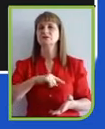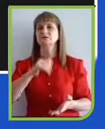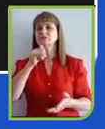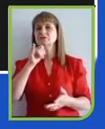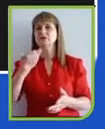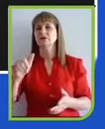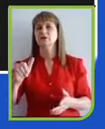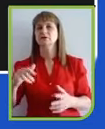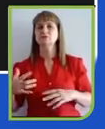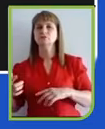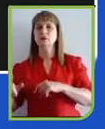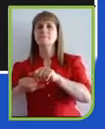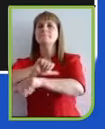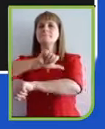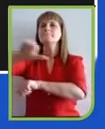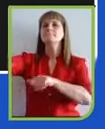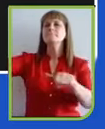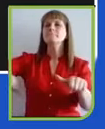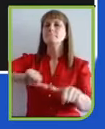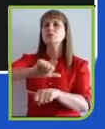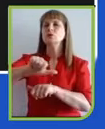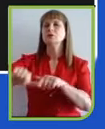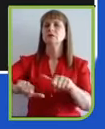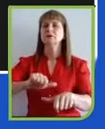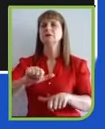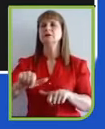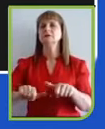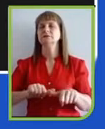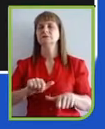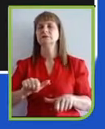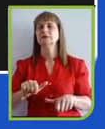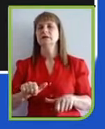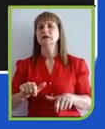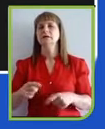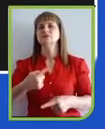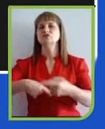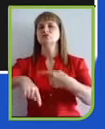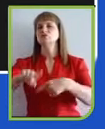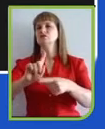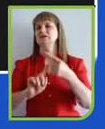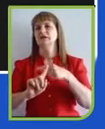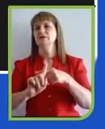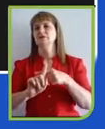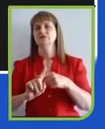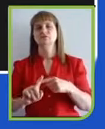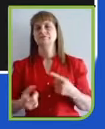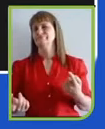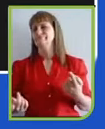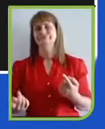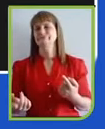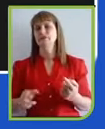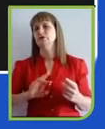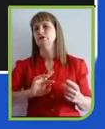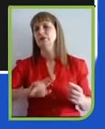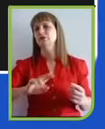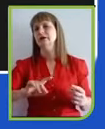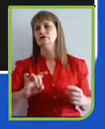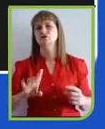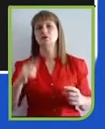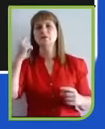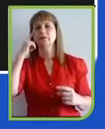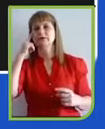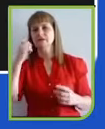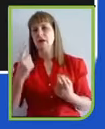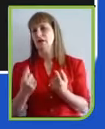noção do que é sucesso empresarial. Acho que está muito claro hoje para todos nós que trabalhamos na área e a